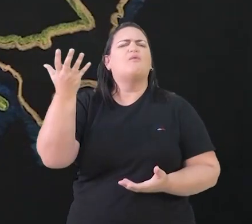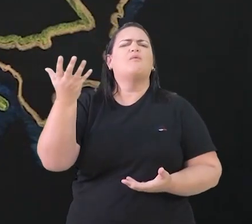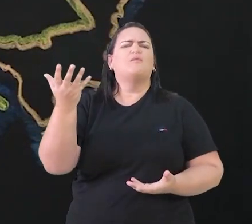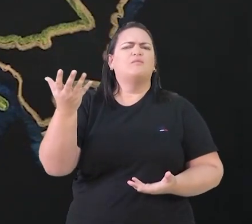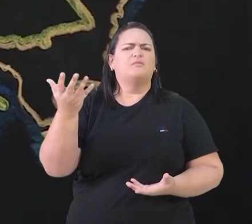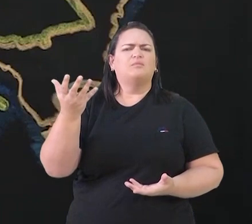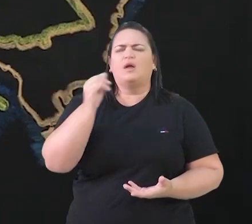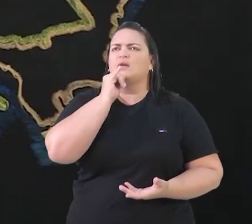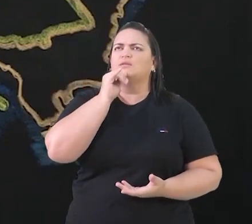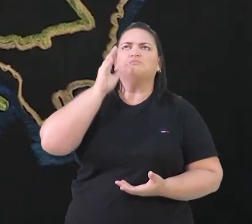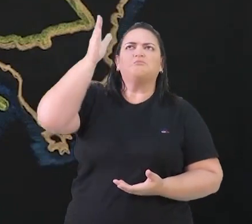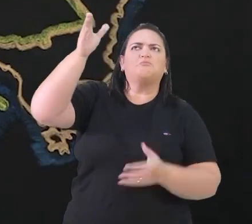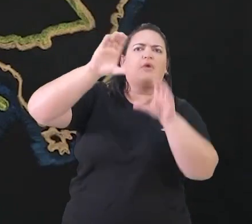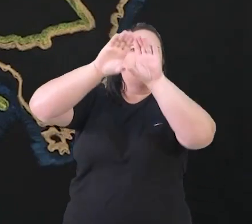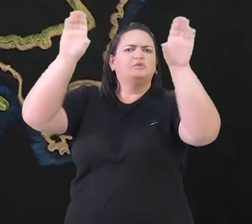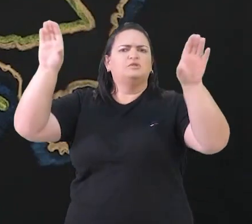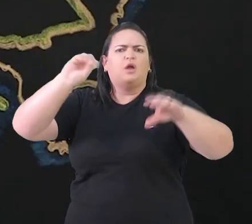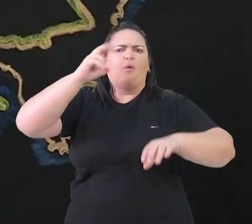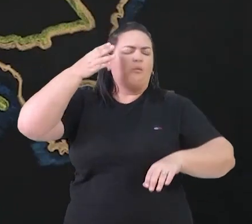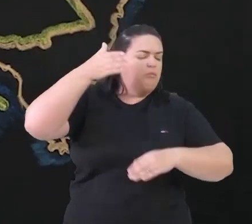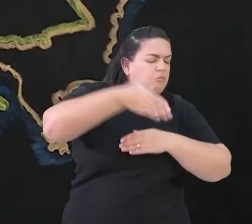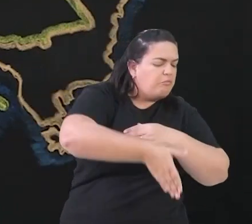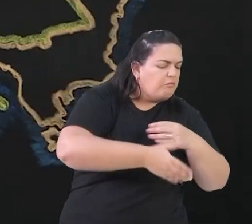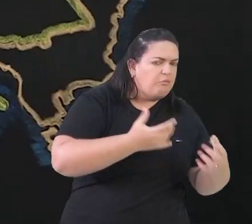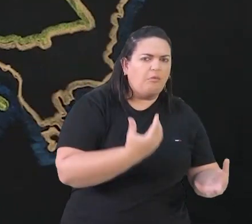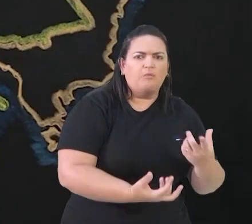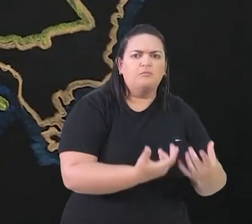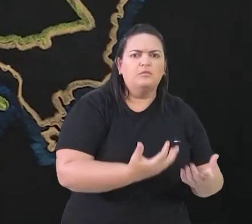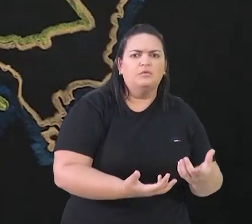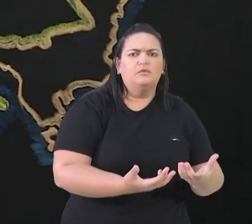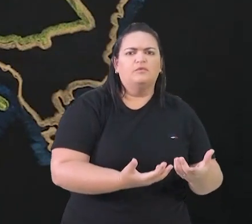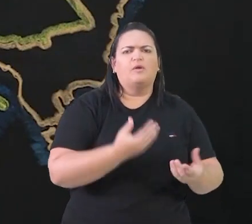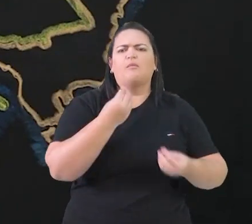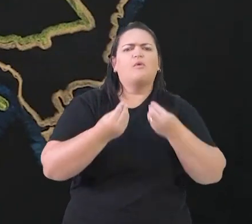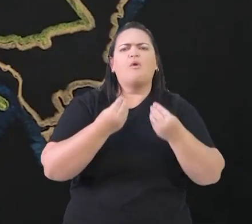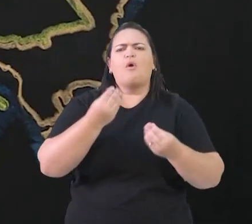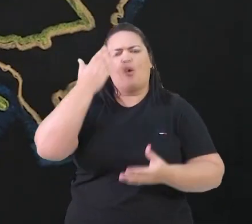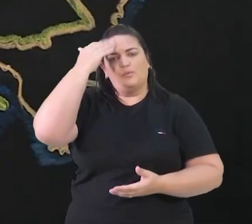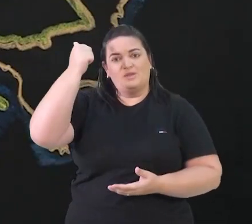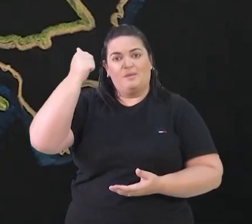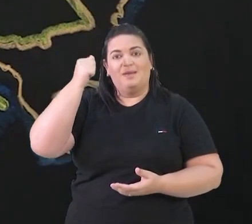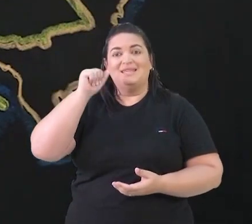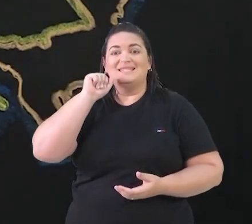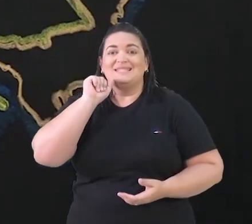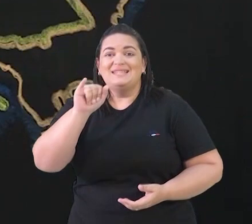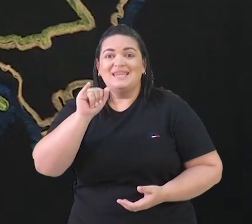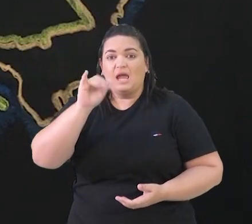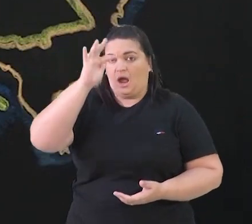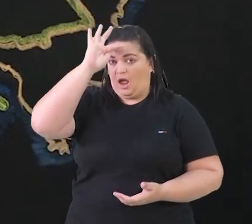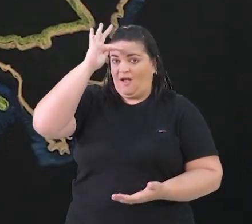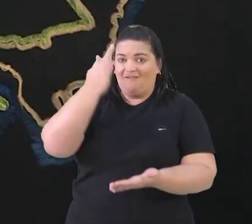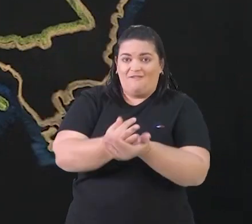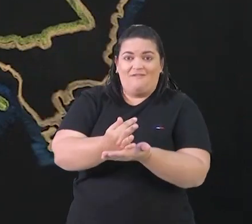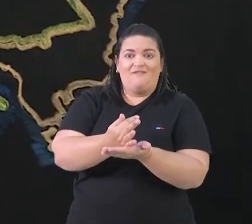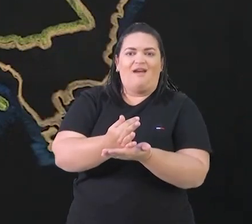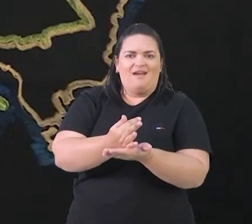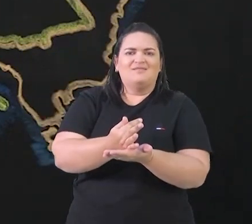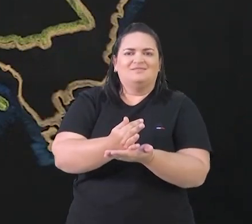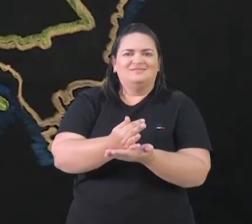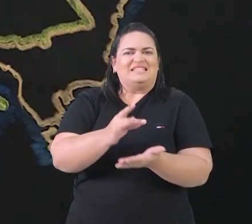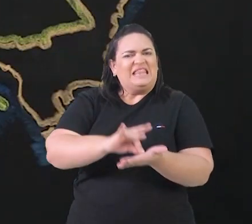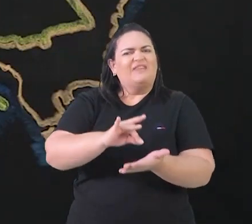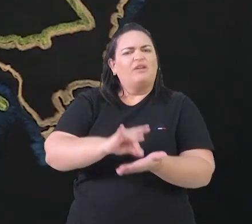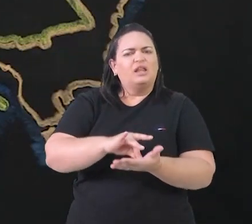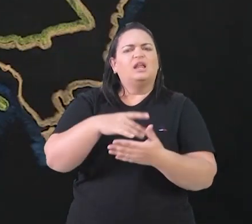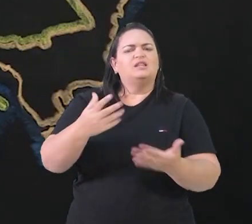se você ia para o céu ou para o inferno, como se acreditava, era pela fé. Ou seja, se você tinha fé, aquele era o sinal